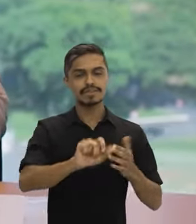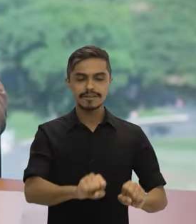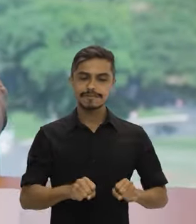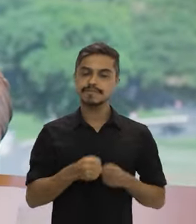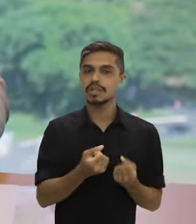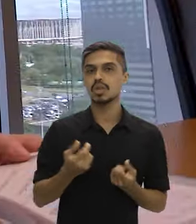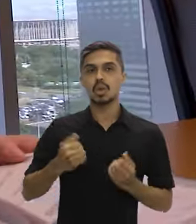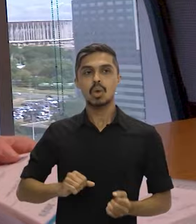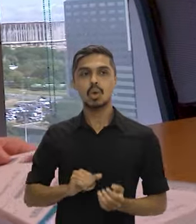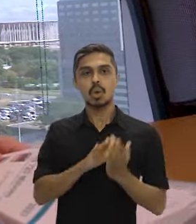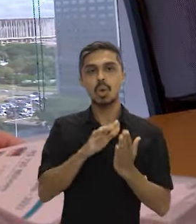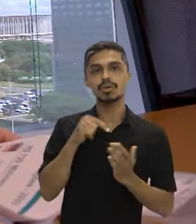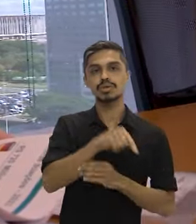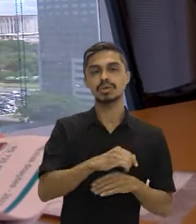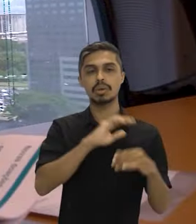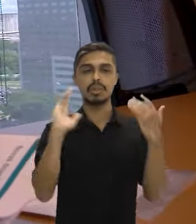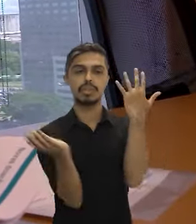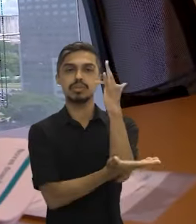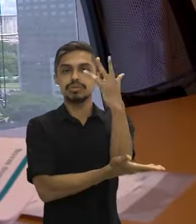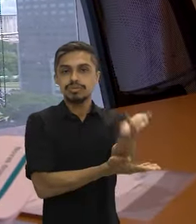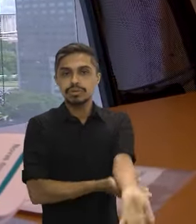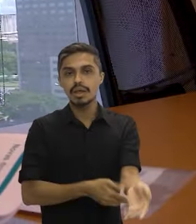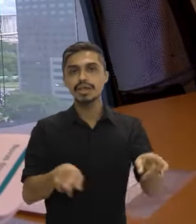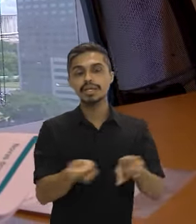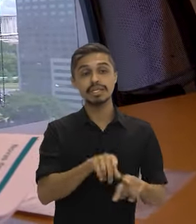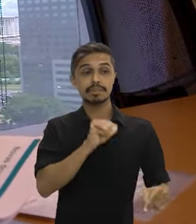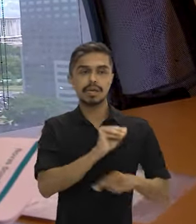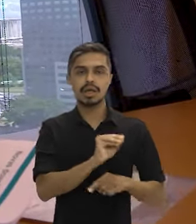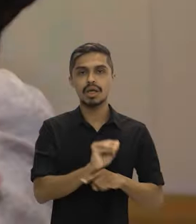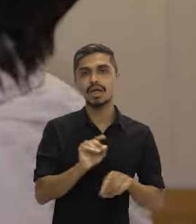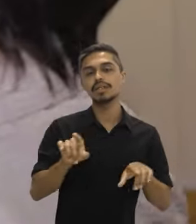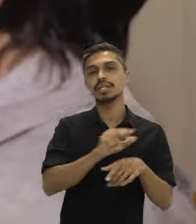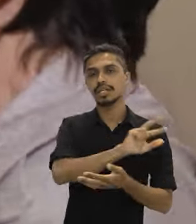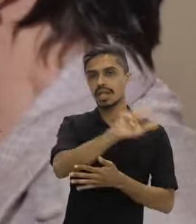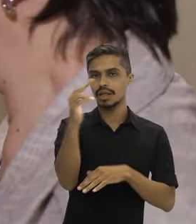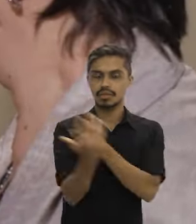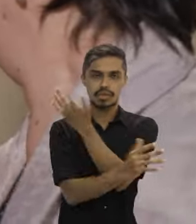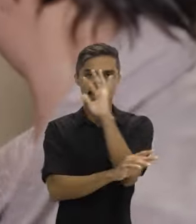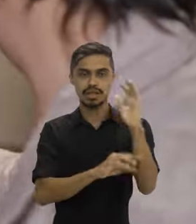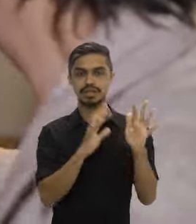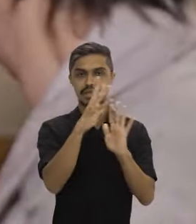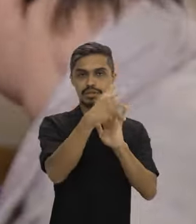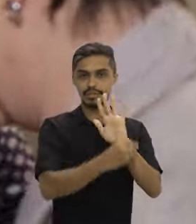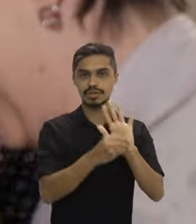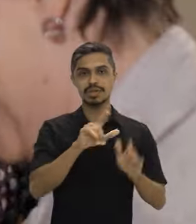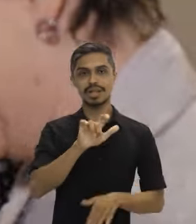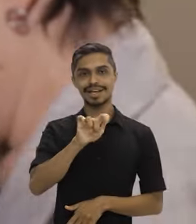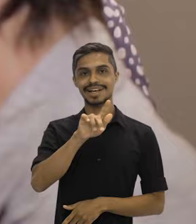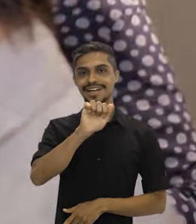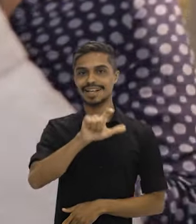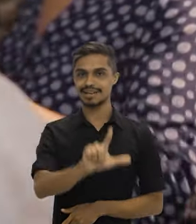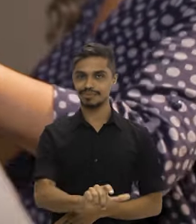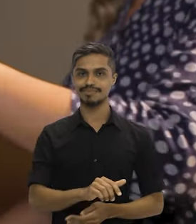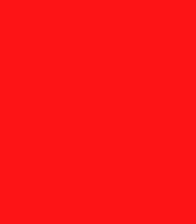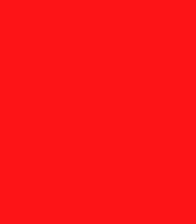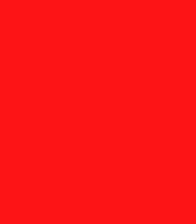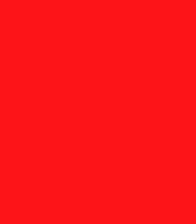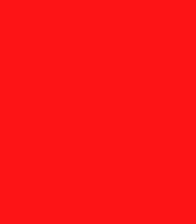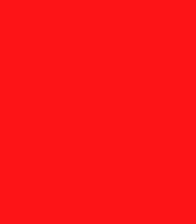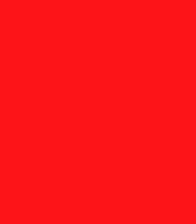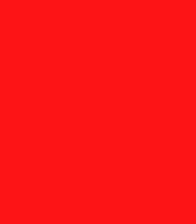projetos e ações para combate ao desmatamento, conservação e uso sustentável da Amazônia Legal.